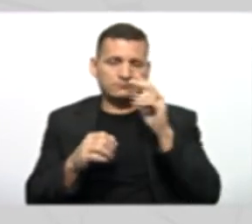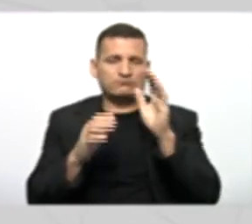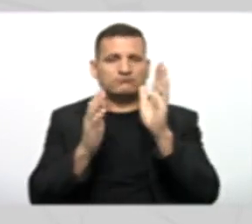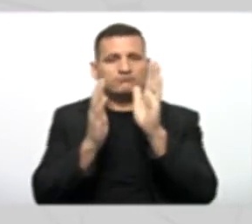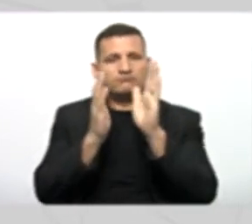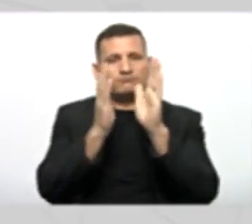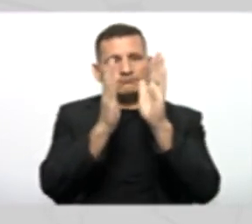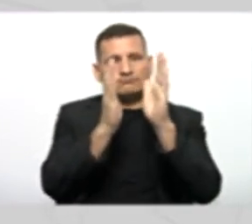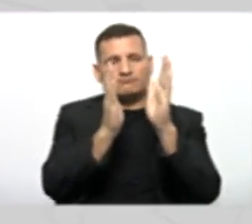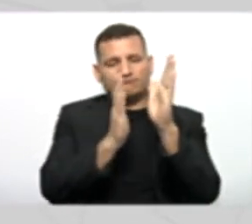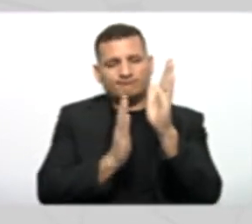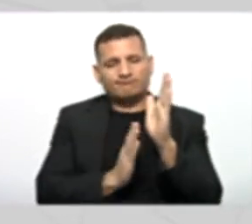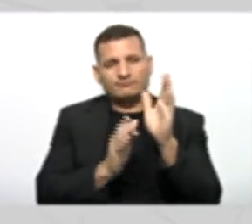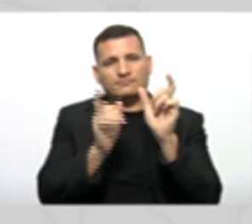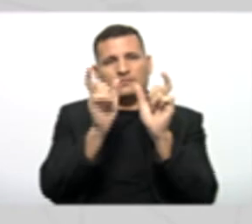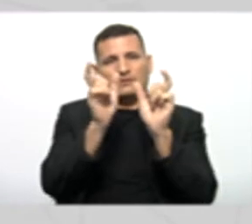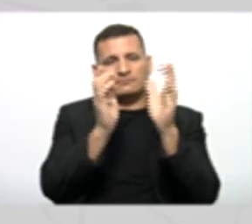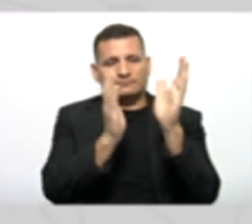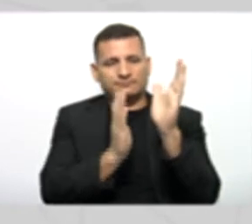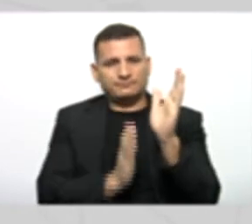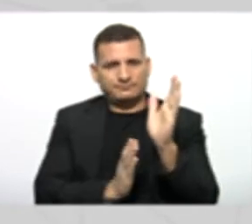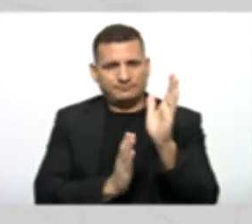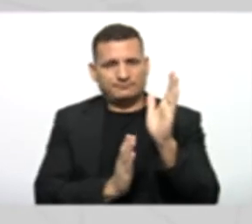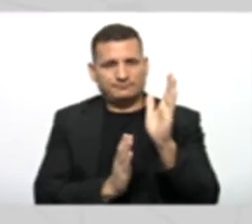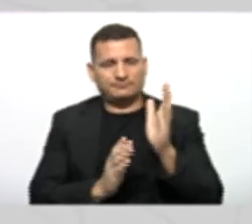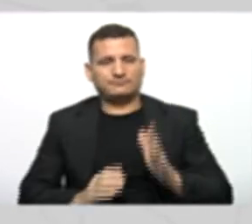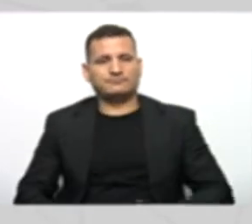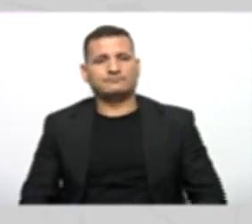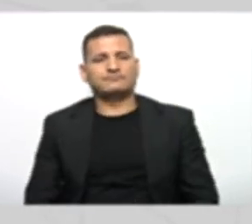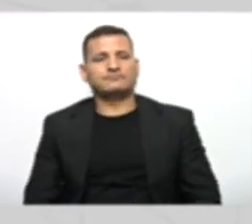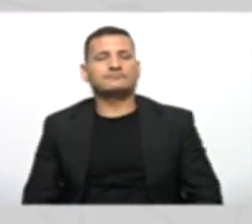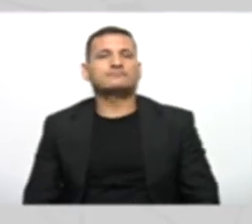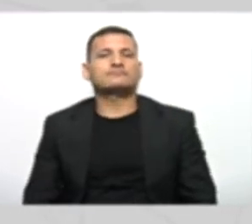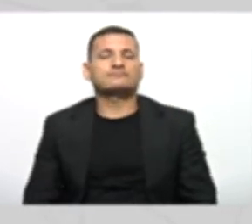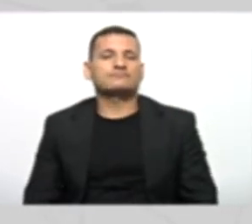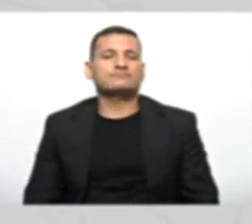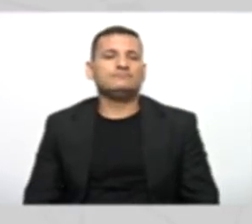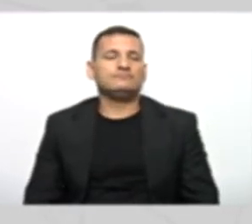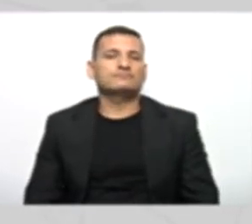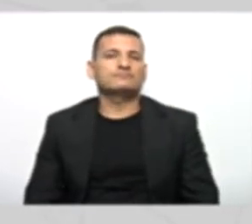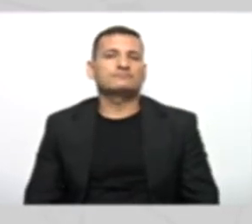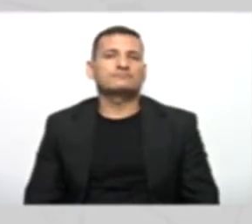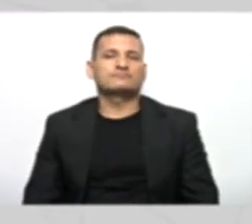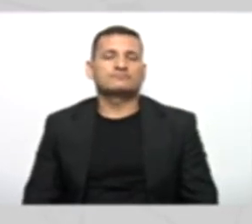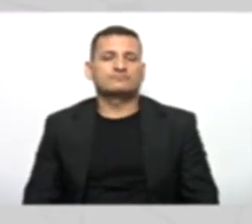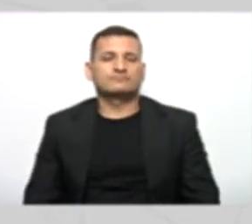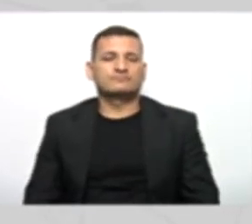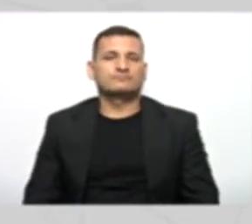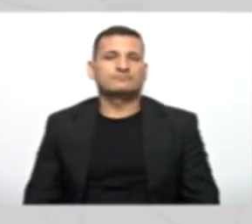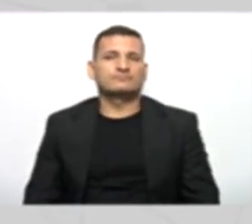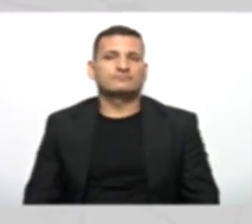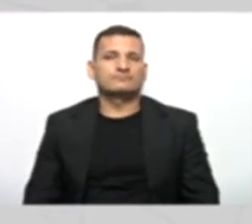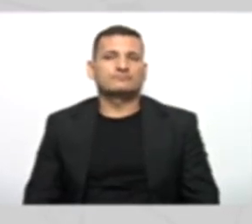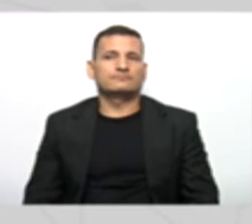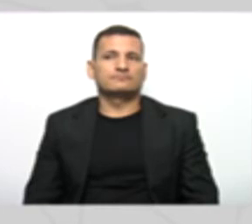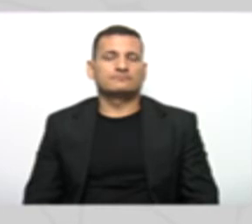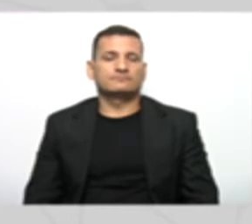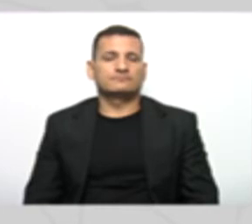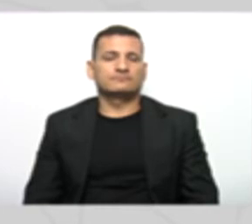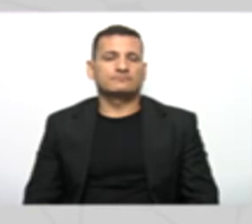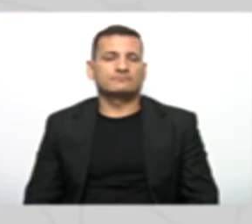estar na mesma identação Da expressão Class Ou seja Tudo encostado ali No canto esquerdo Fora de qualquer classe Beleza?